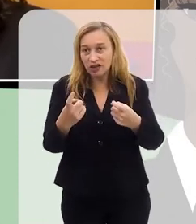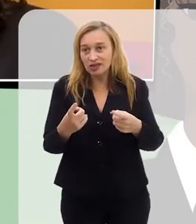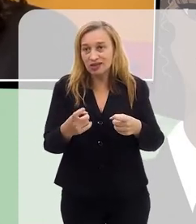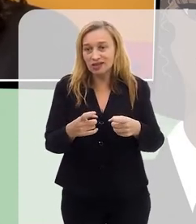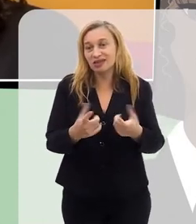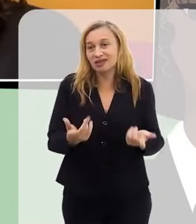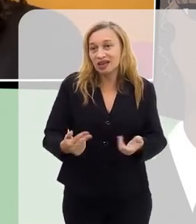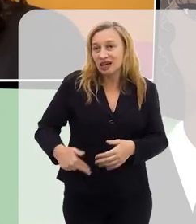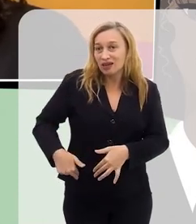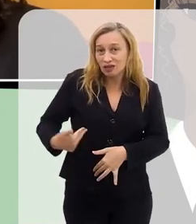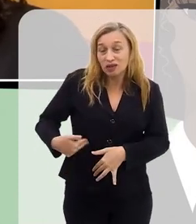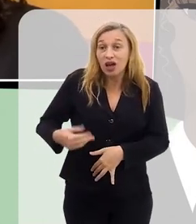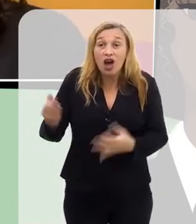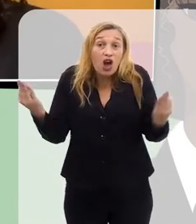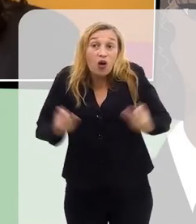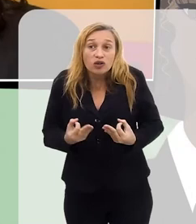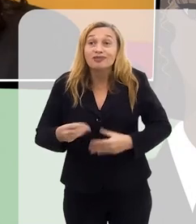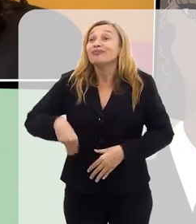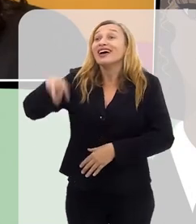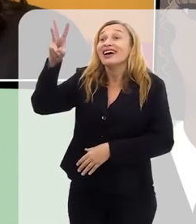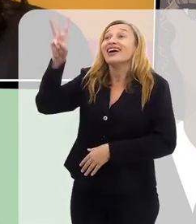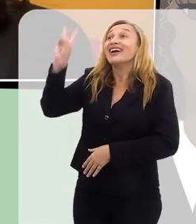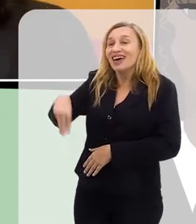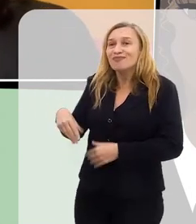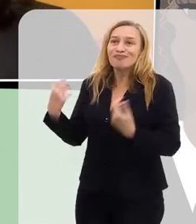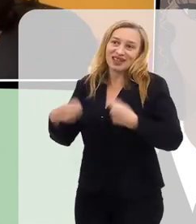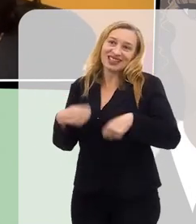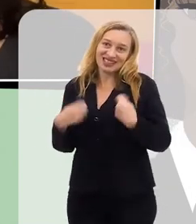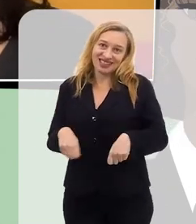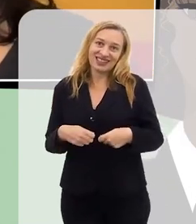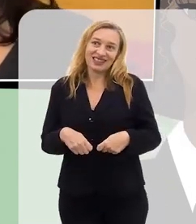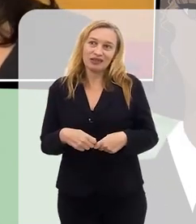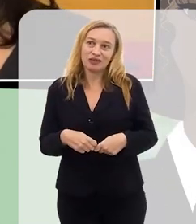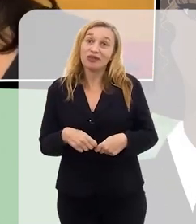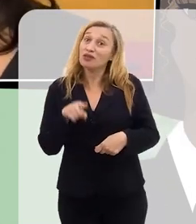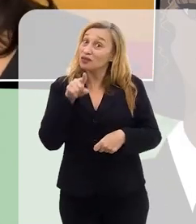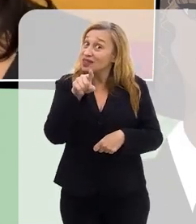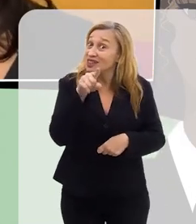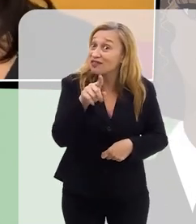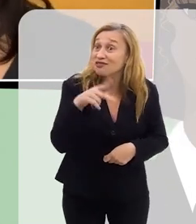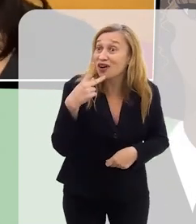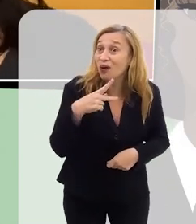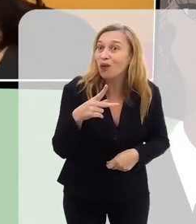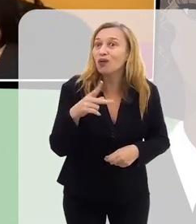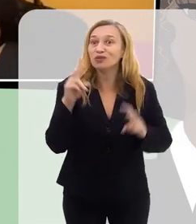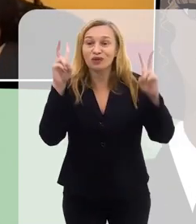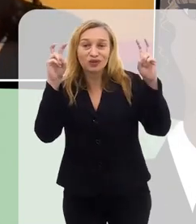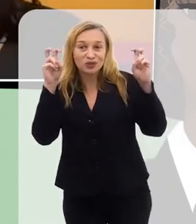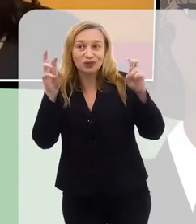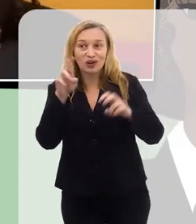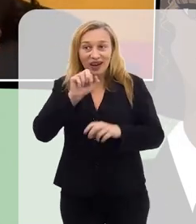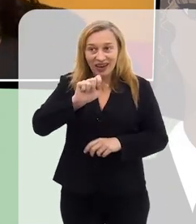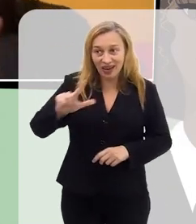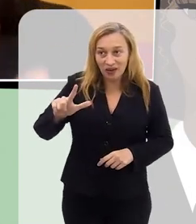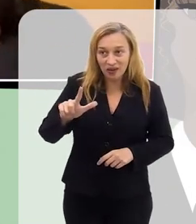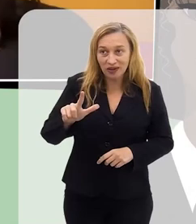inclusive a cesárea é ótima, pra quem precisa dela, né. E aí você entrou num ponto, Raquel, que